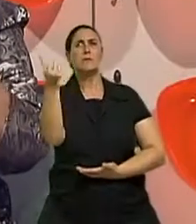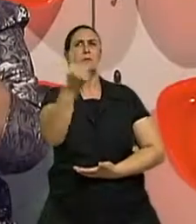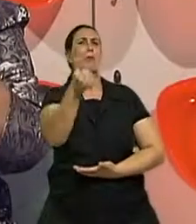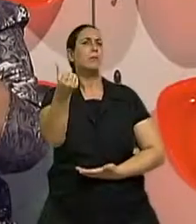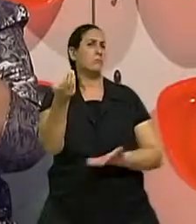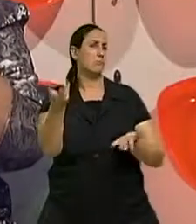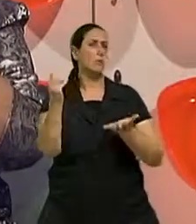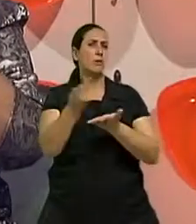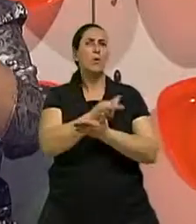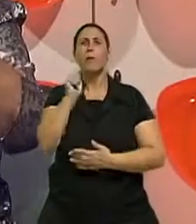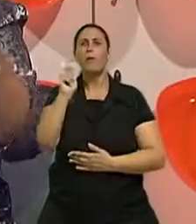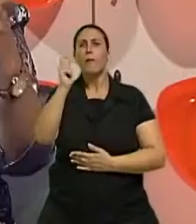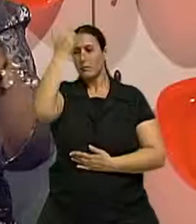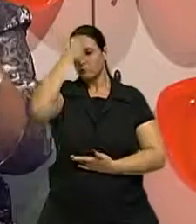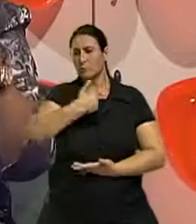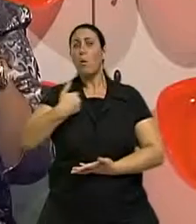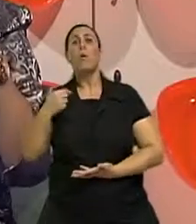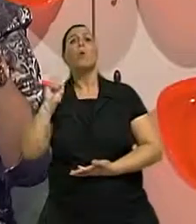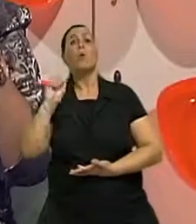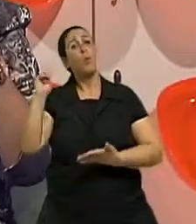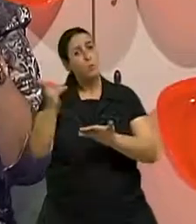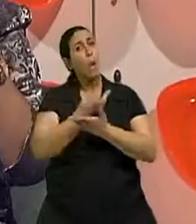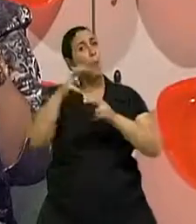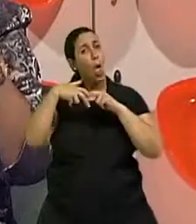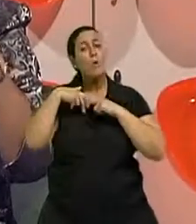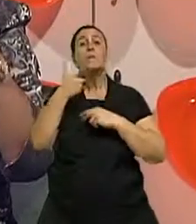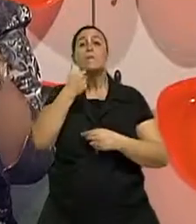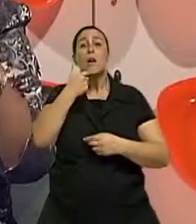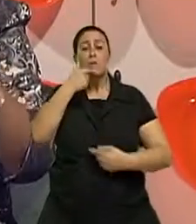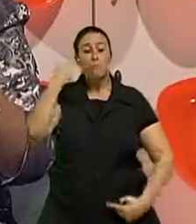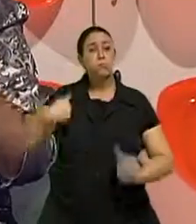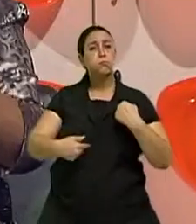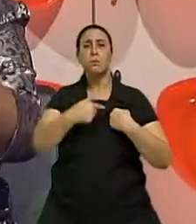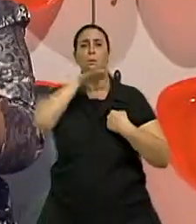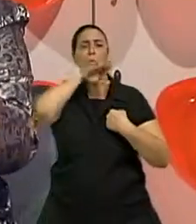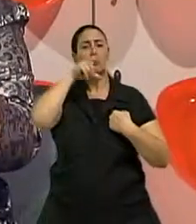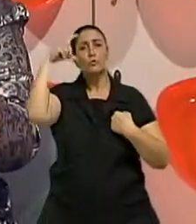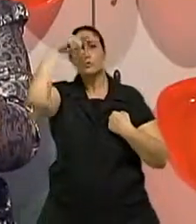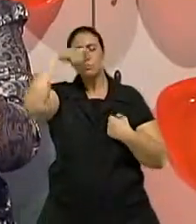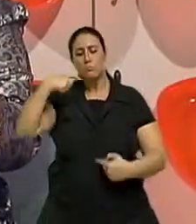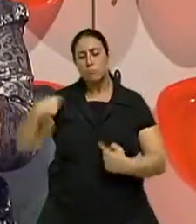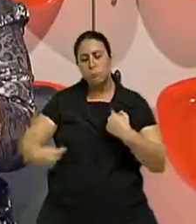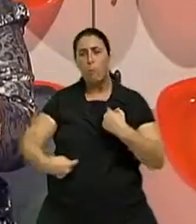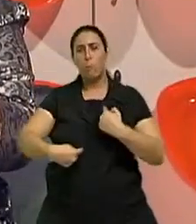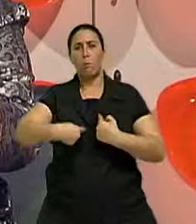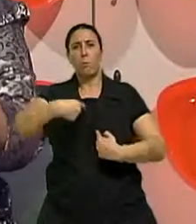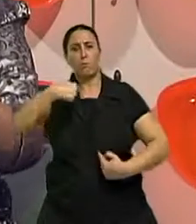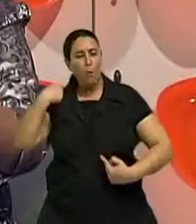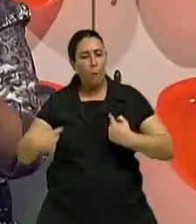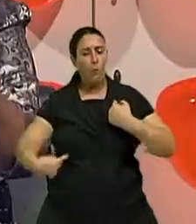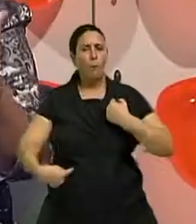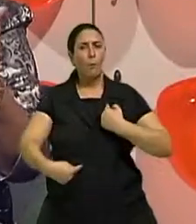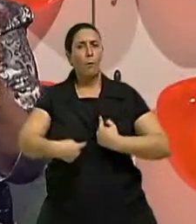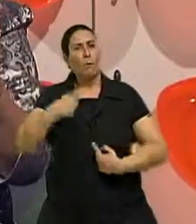derrame? O que é um AVC? É o entupimento de uma artériazinha, né? Então, como é que a gente previne isso, né?